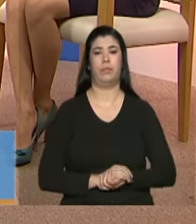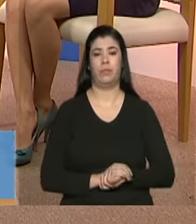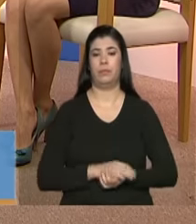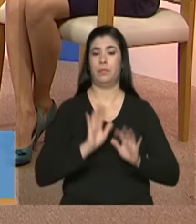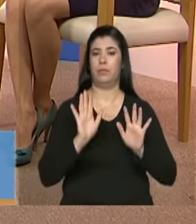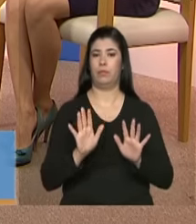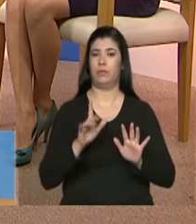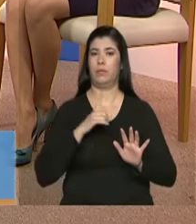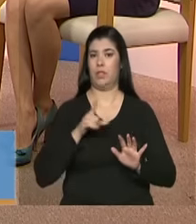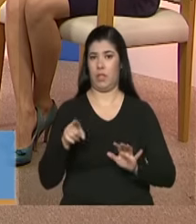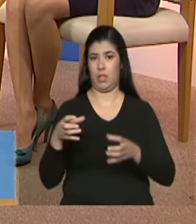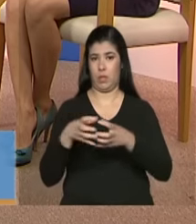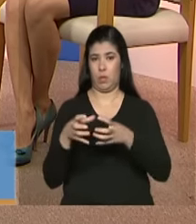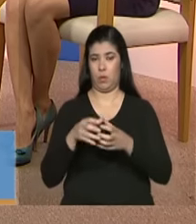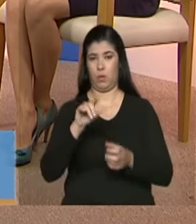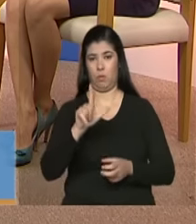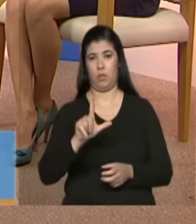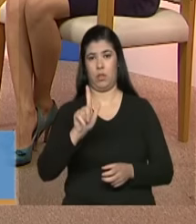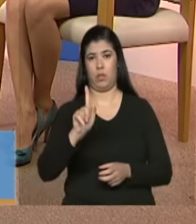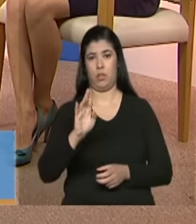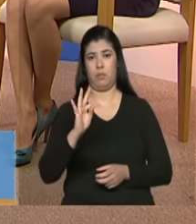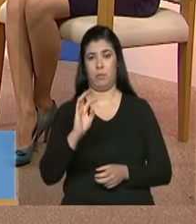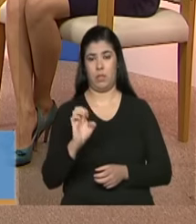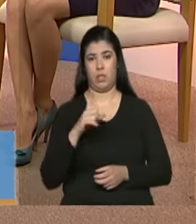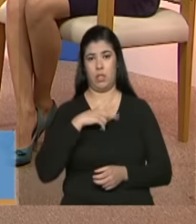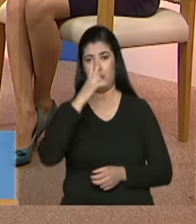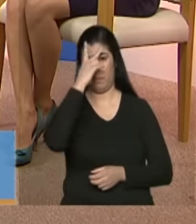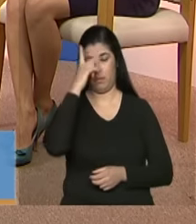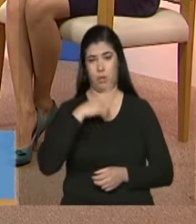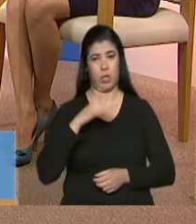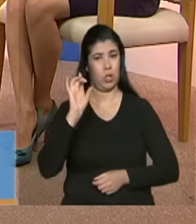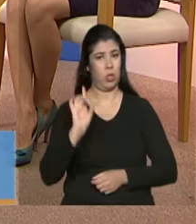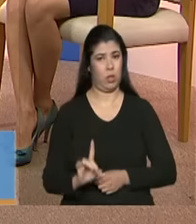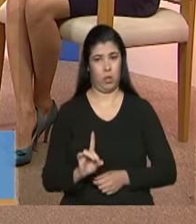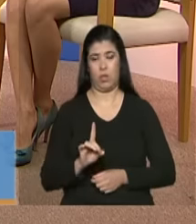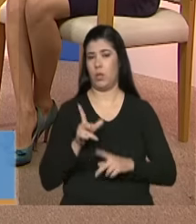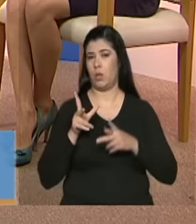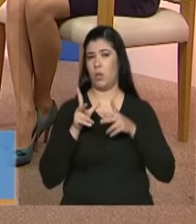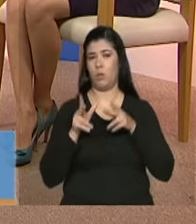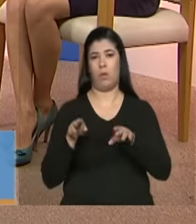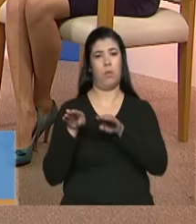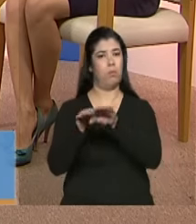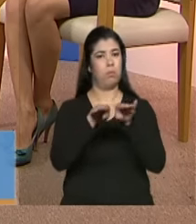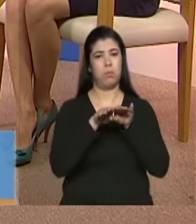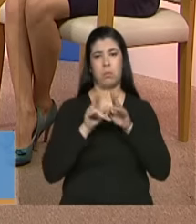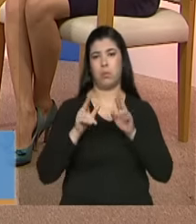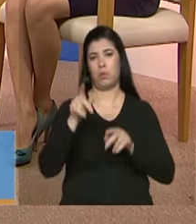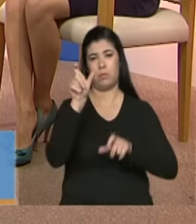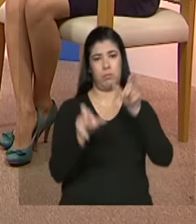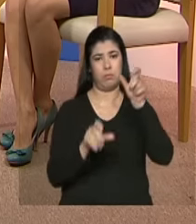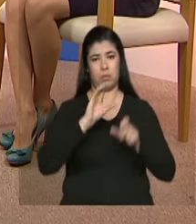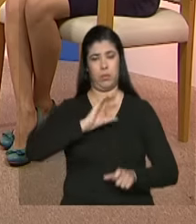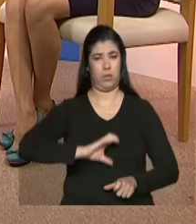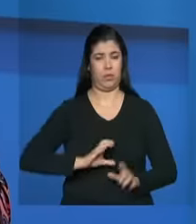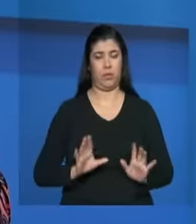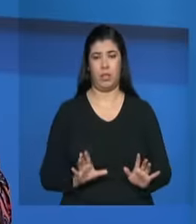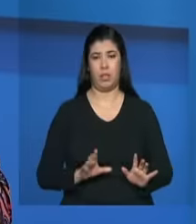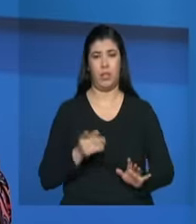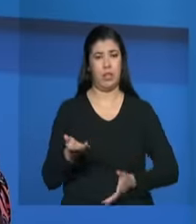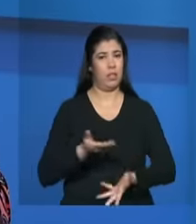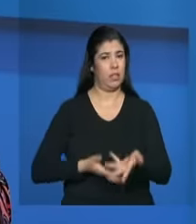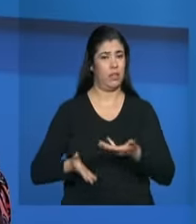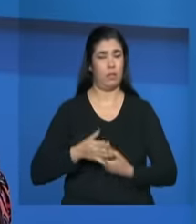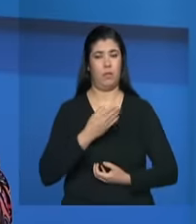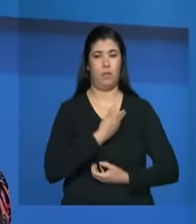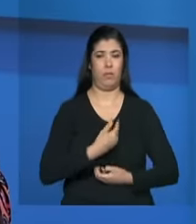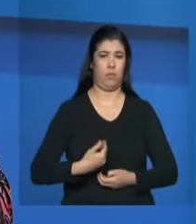questão de direito dessas pessoas são cidadãos e cidadãs como outro qualquer então o serviço é um serviço público ele não tem o direito